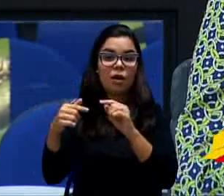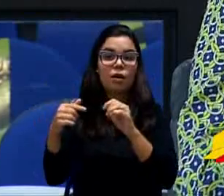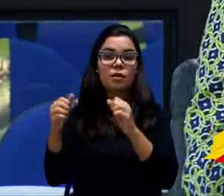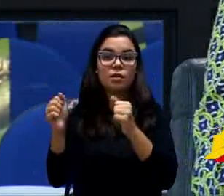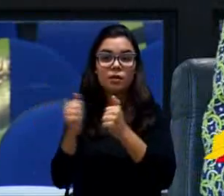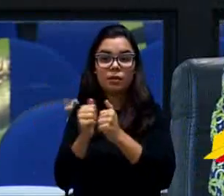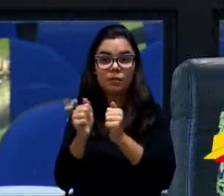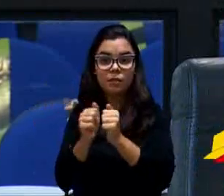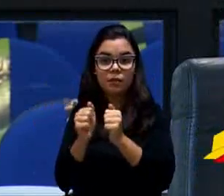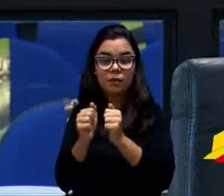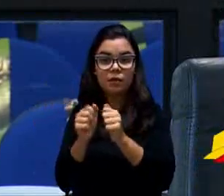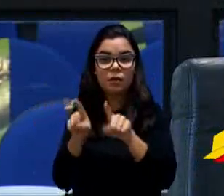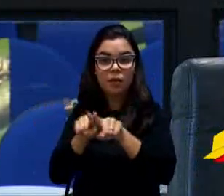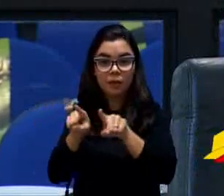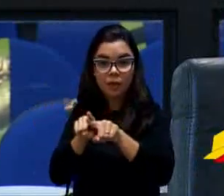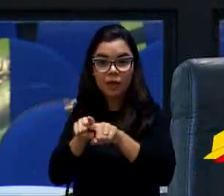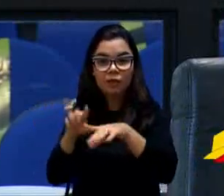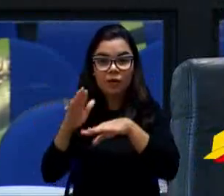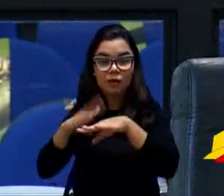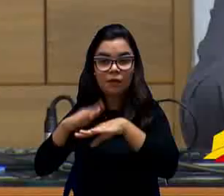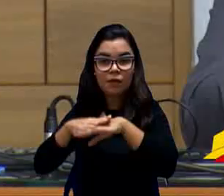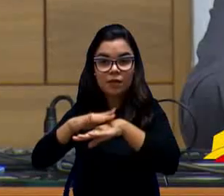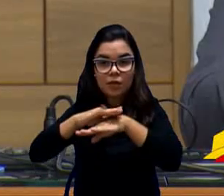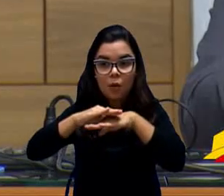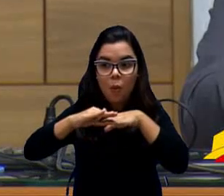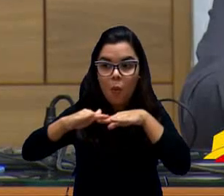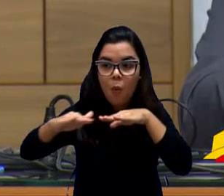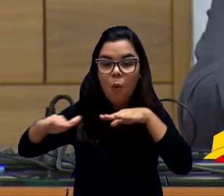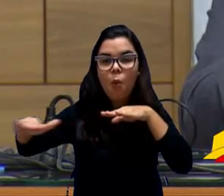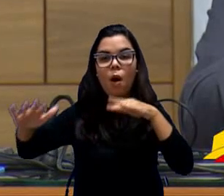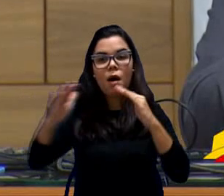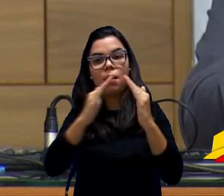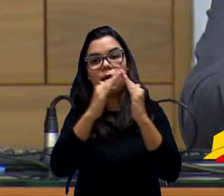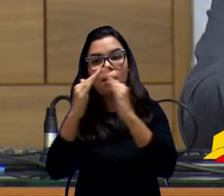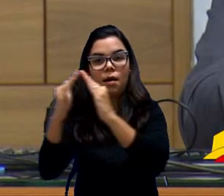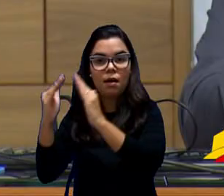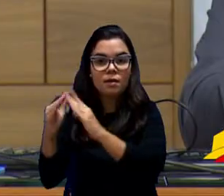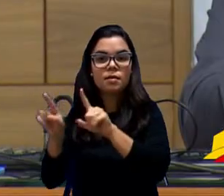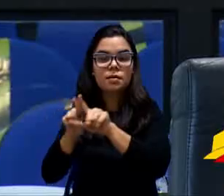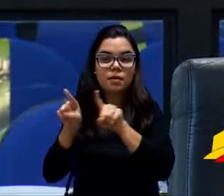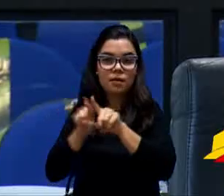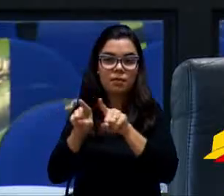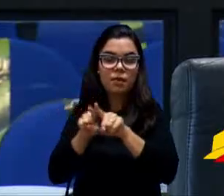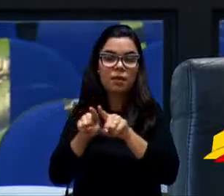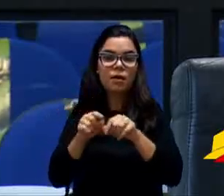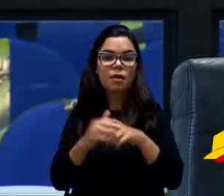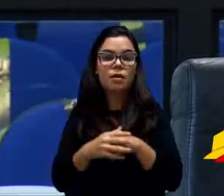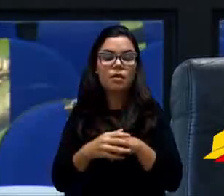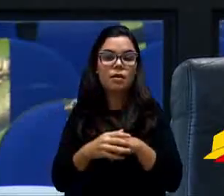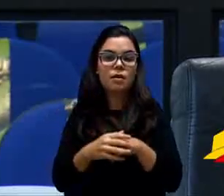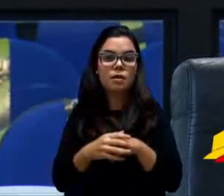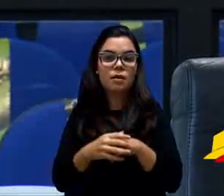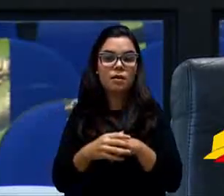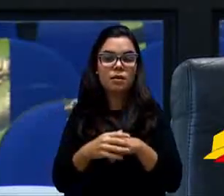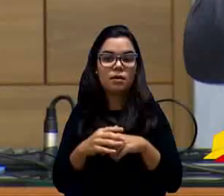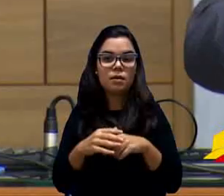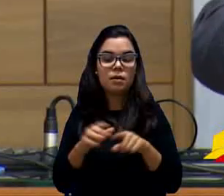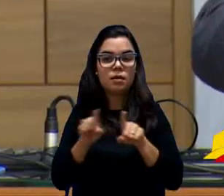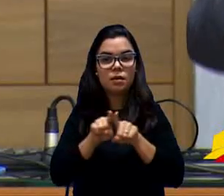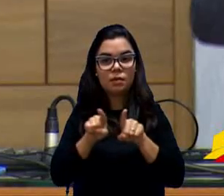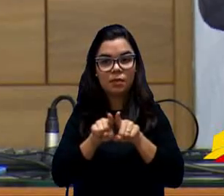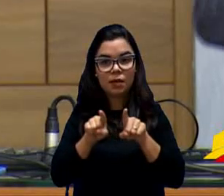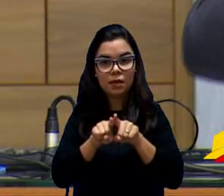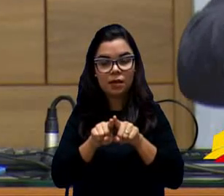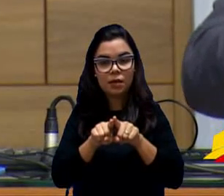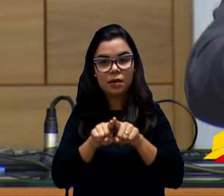ser feito. Demolir casa. E aí o SAI vai fazer a parte dele, a parte da energia. acrescentei acrescentando ao Jardim Sinta. Então, e ali